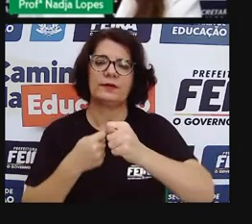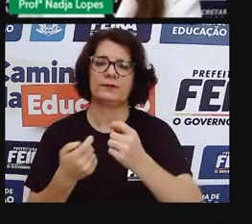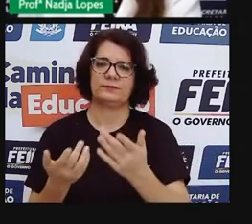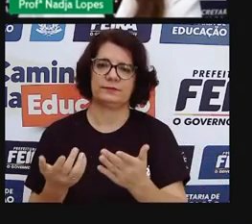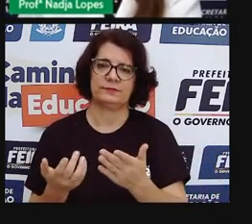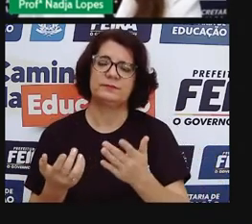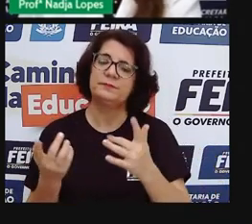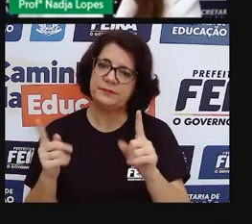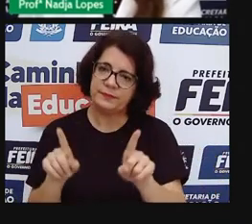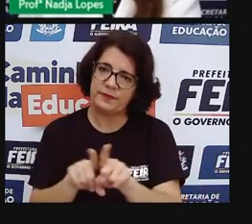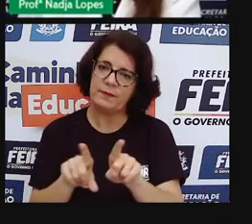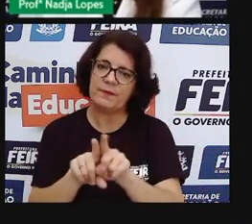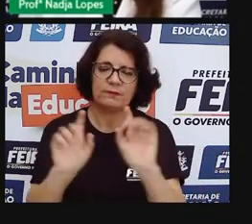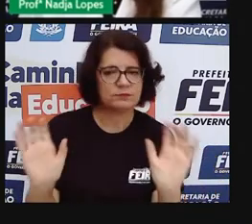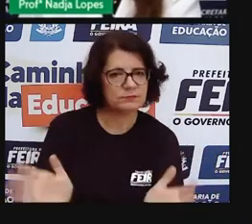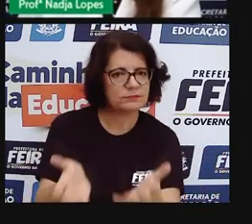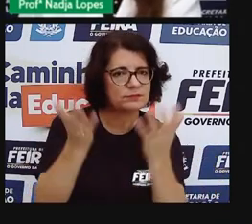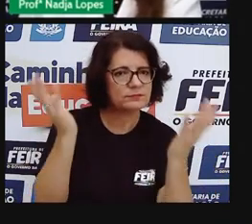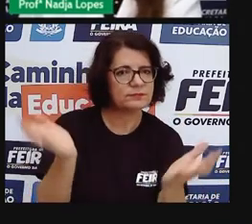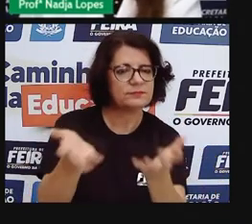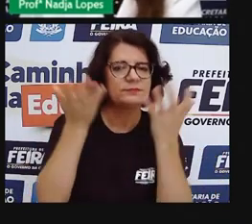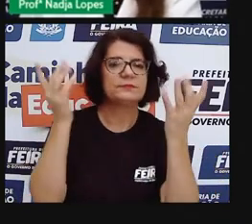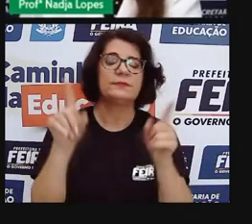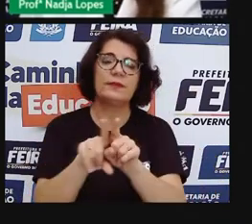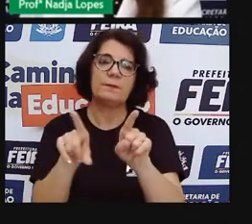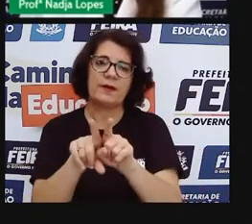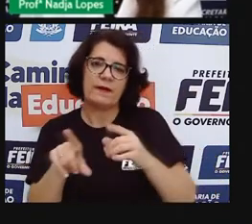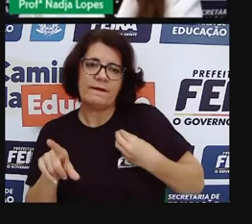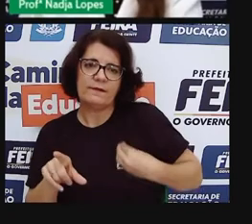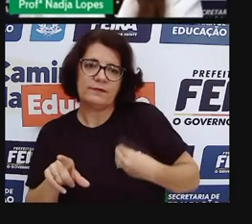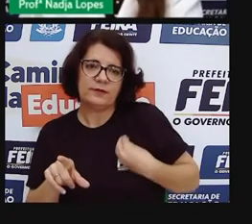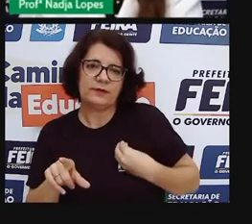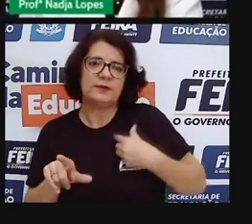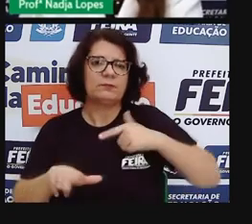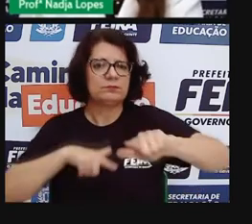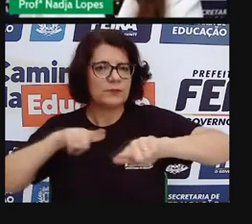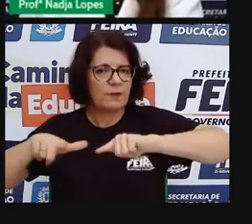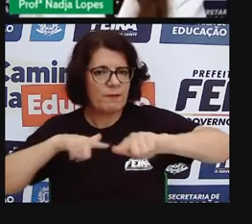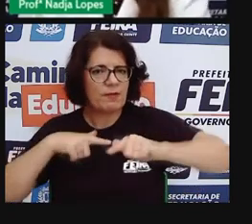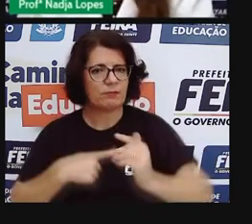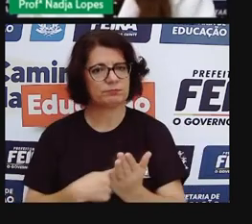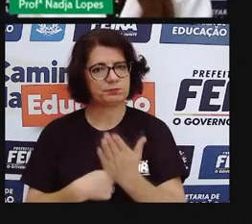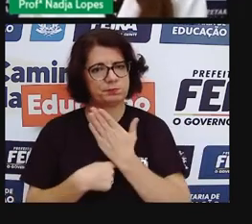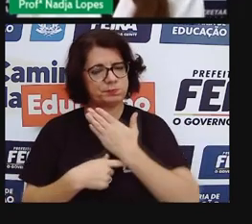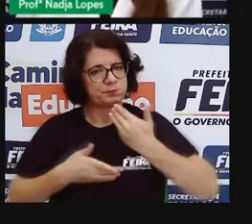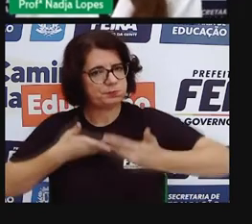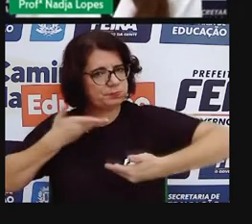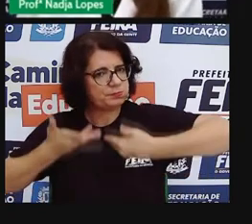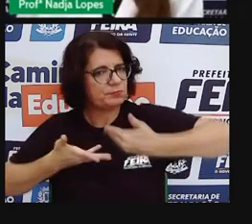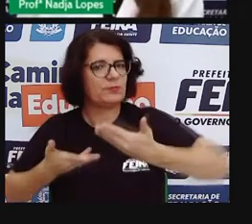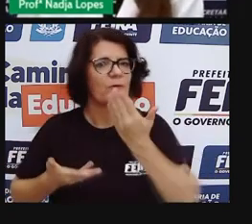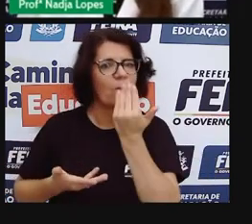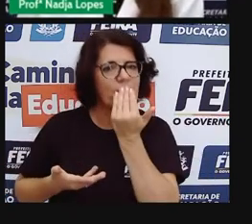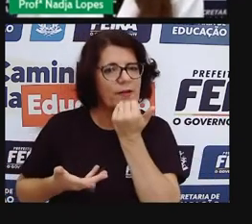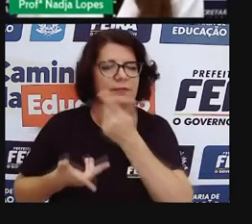a própria vida deles, né? É o meio de sustento das suas famílias,